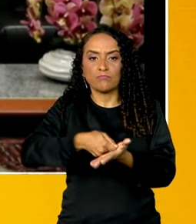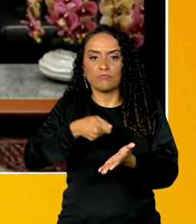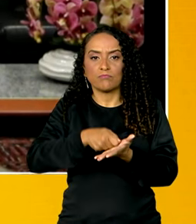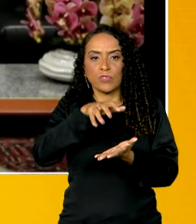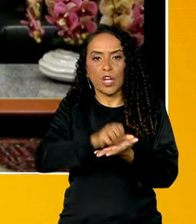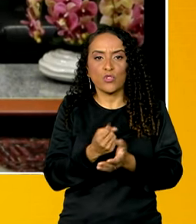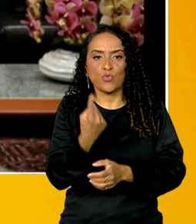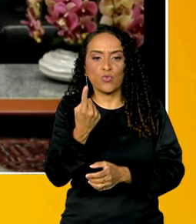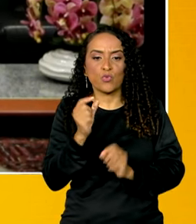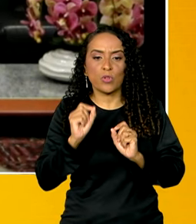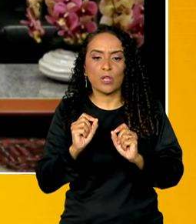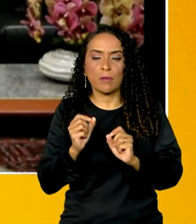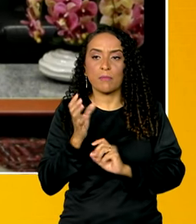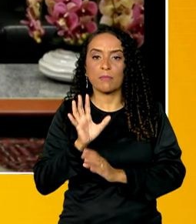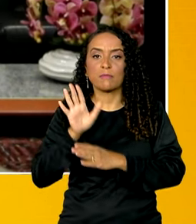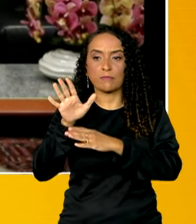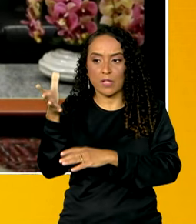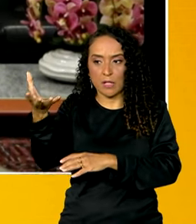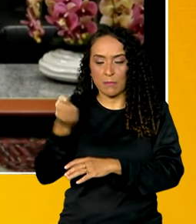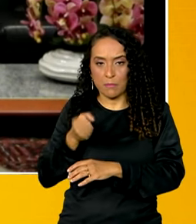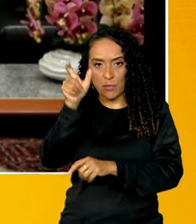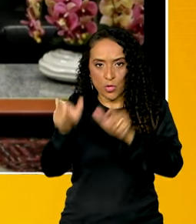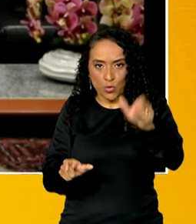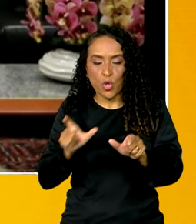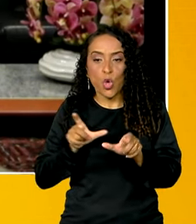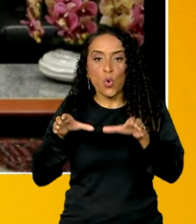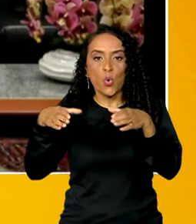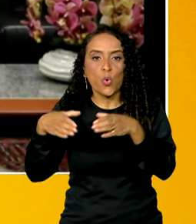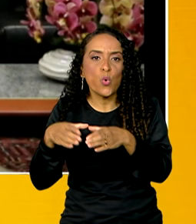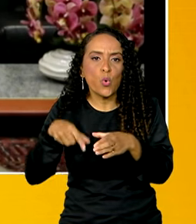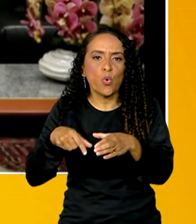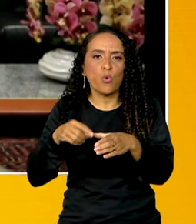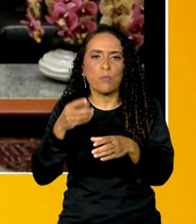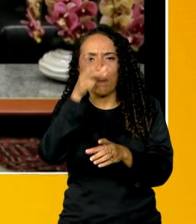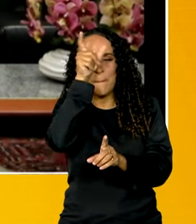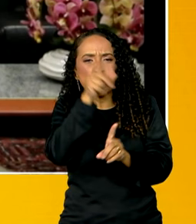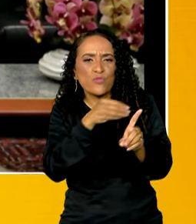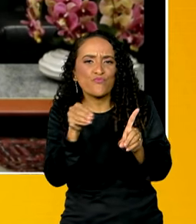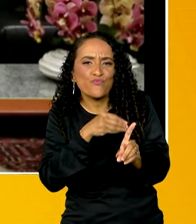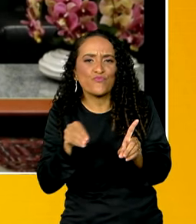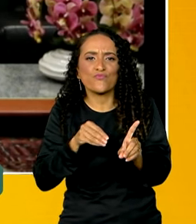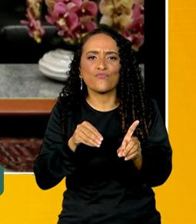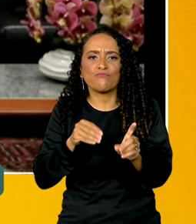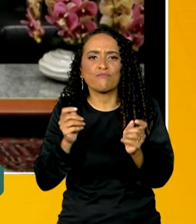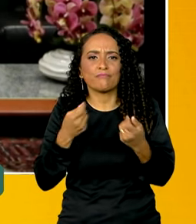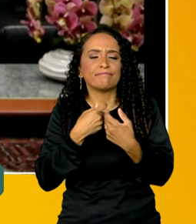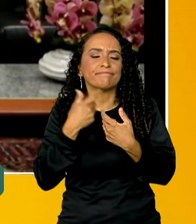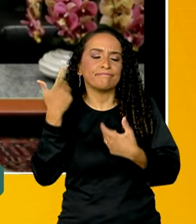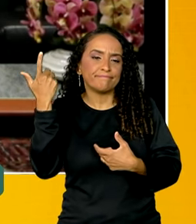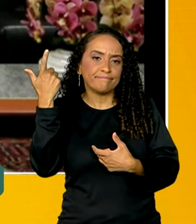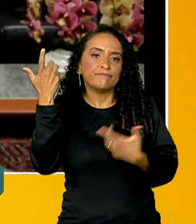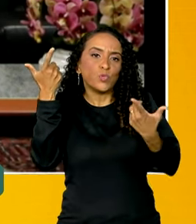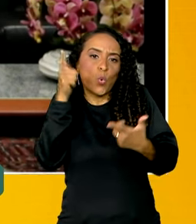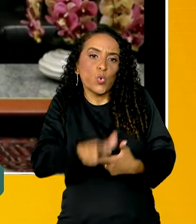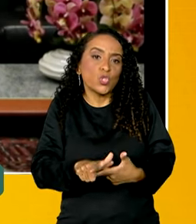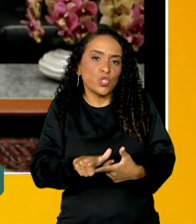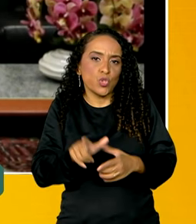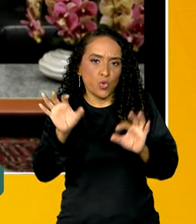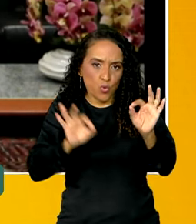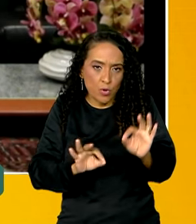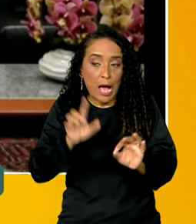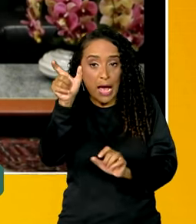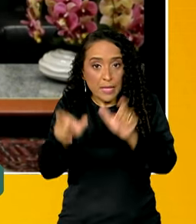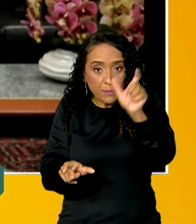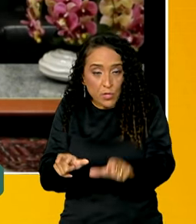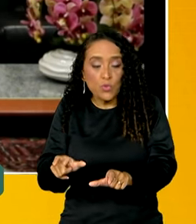Cade Único para a condição do benefício para essas pessoas, que trata-se de um grupo de vulneráveis em condição de hipossuficiência. Então, essas